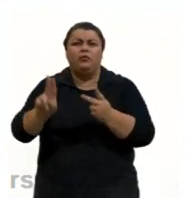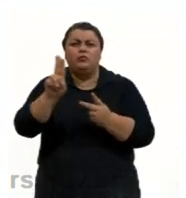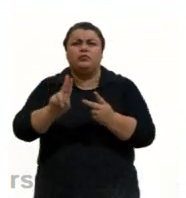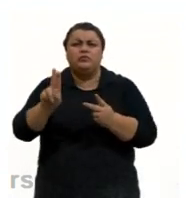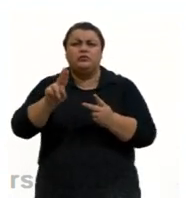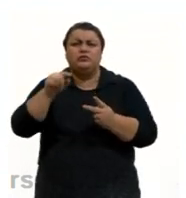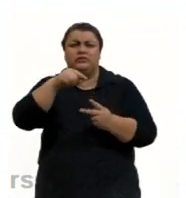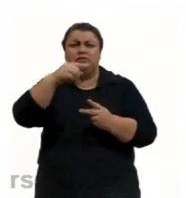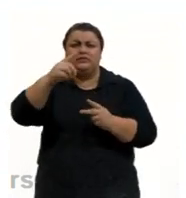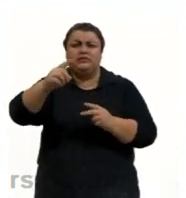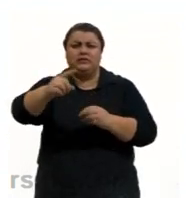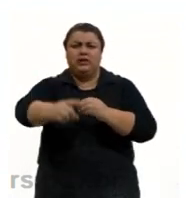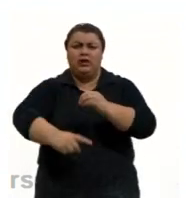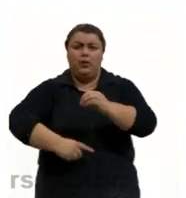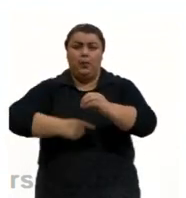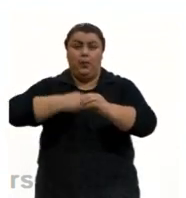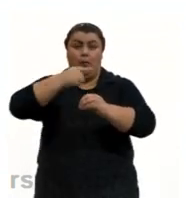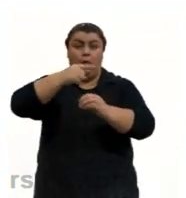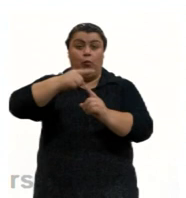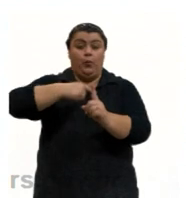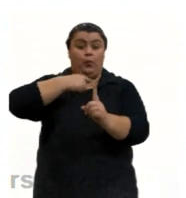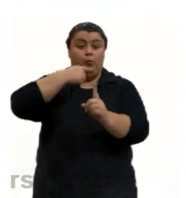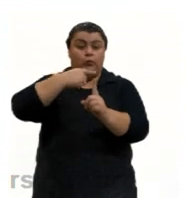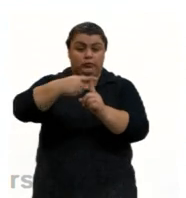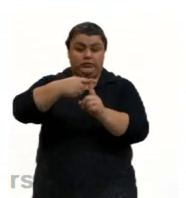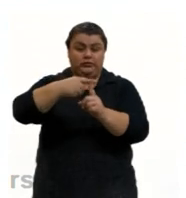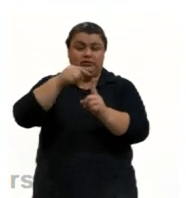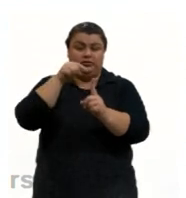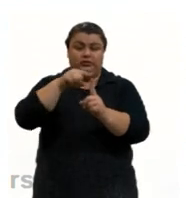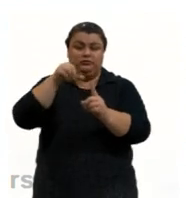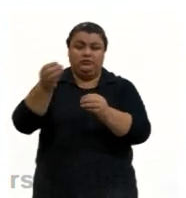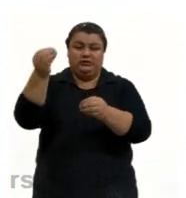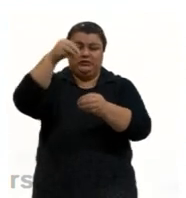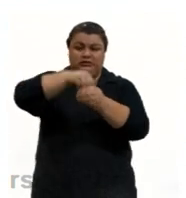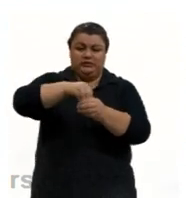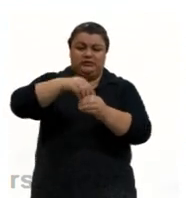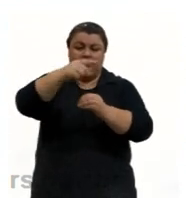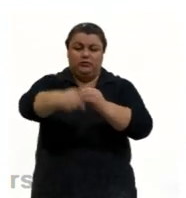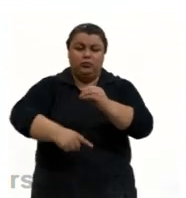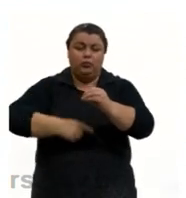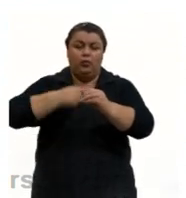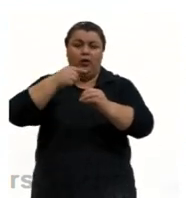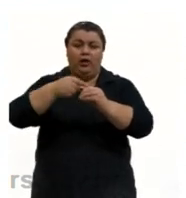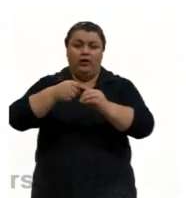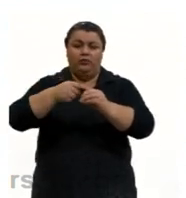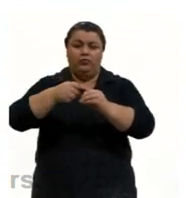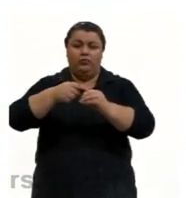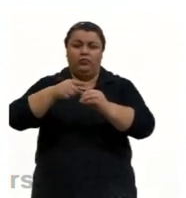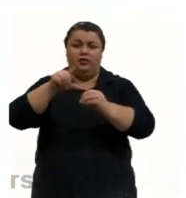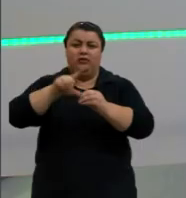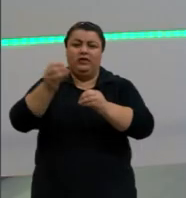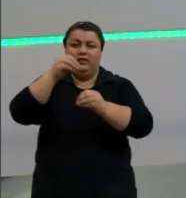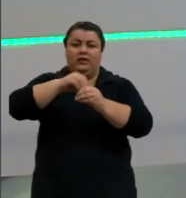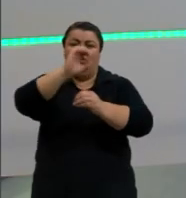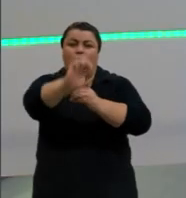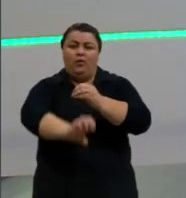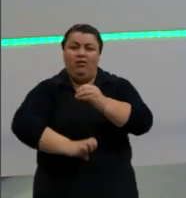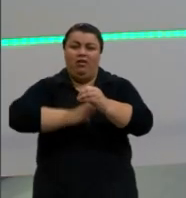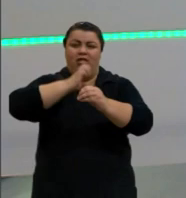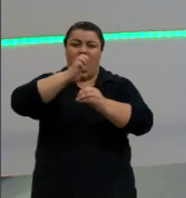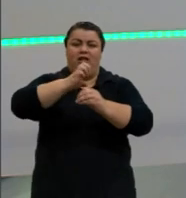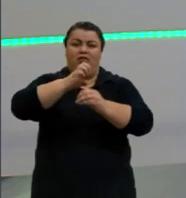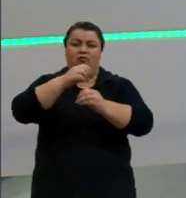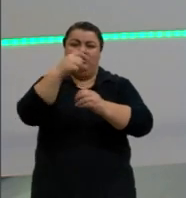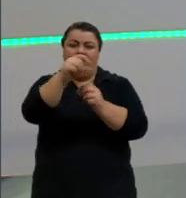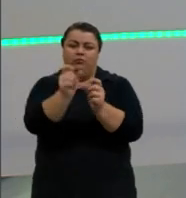tem nos átomos. O polo positivo que desviava o elétron, que é a partícula negativa. Então, ele